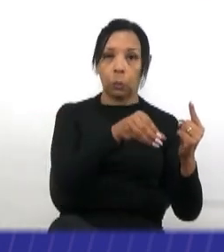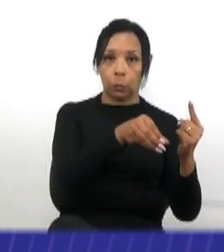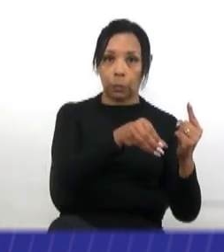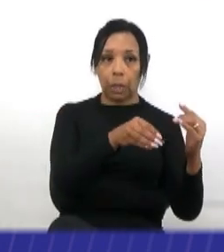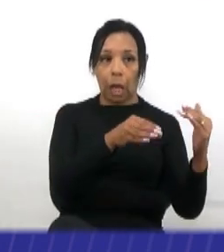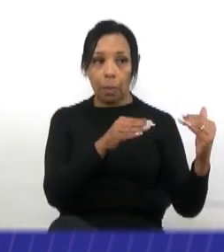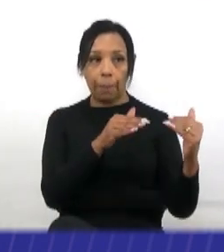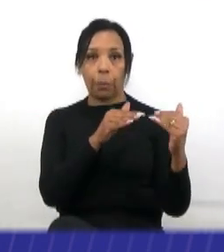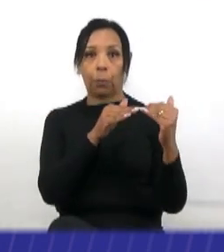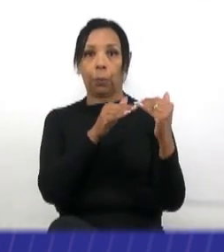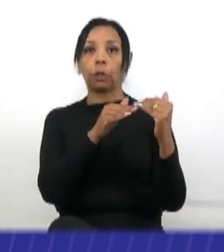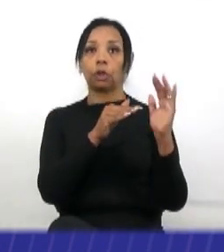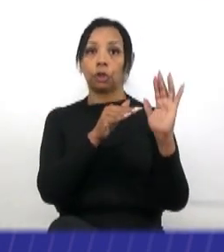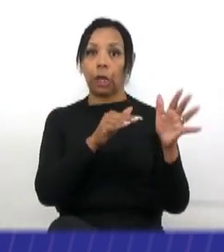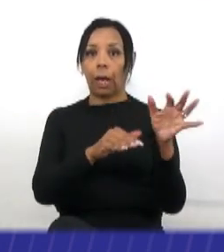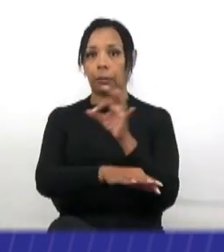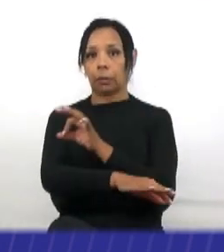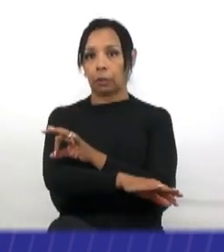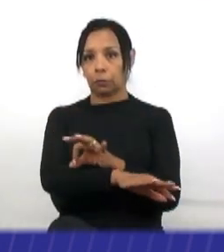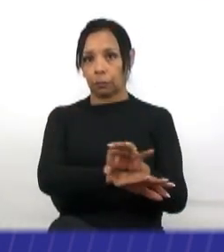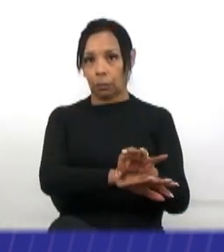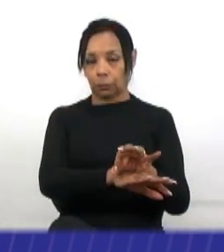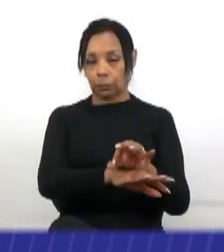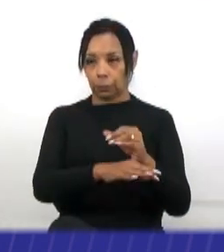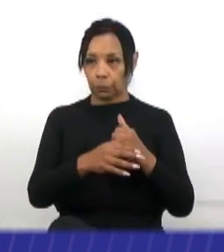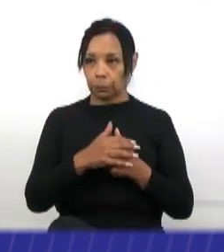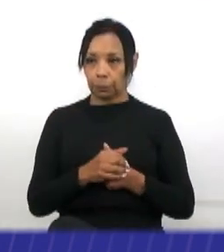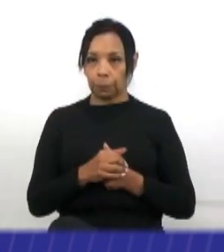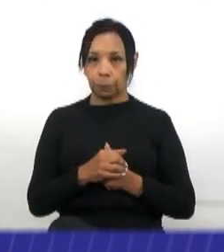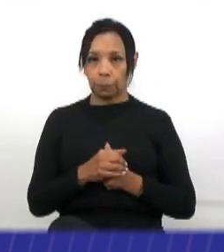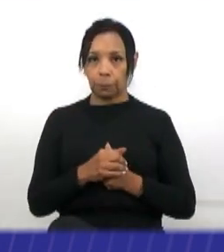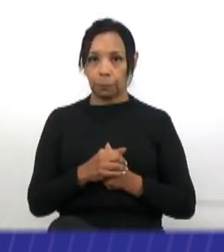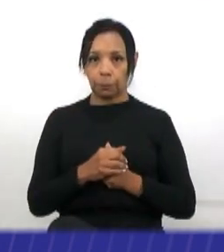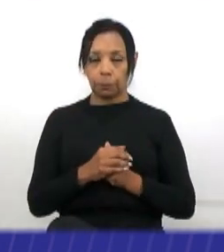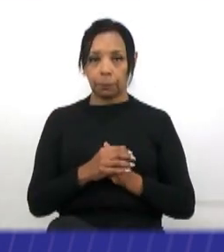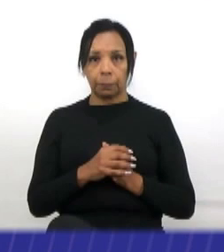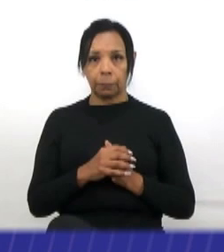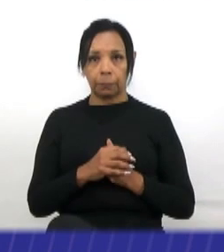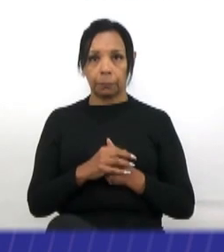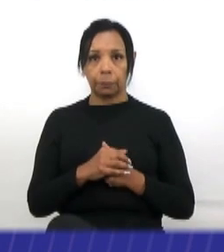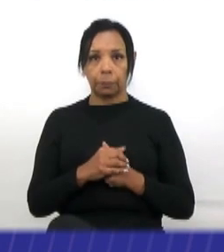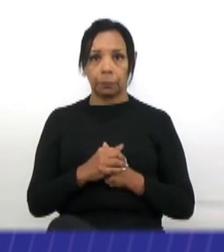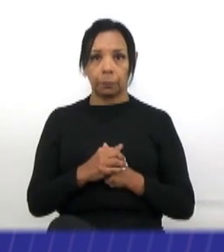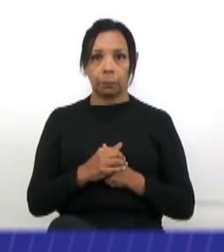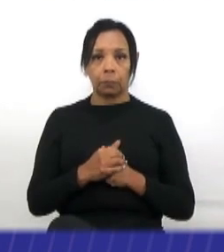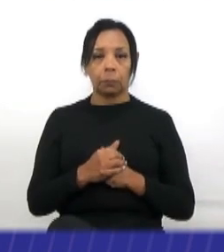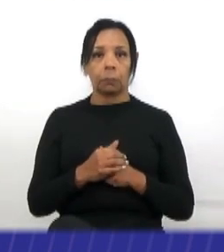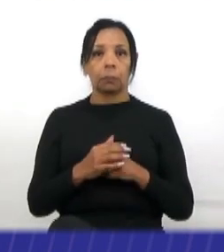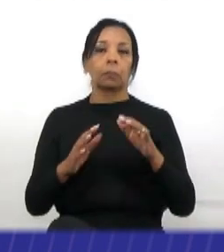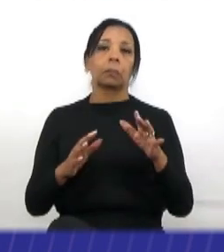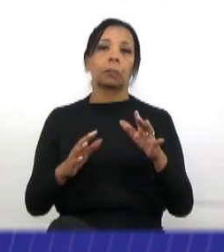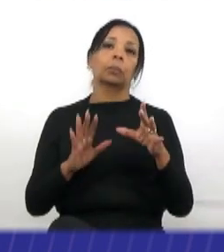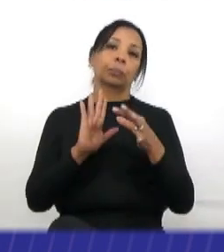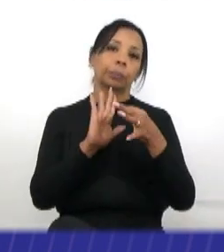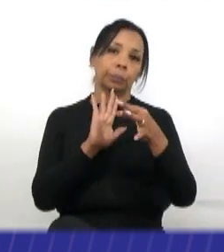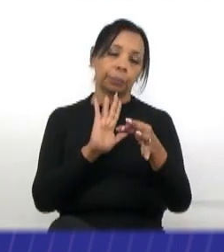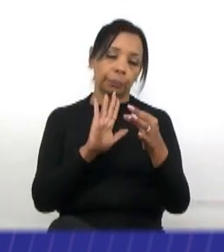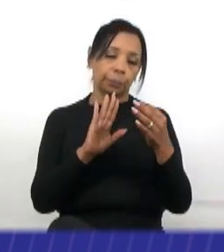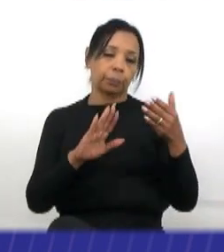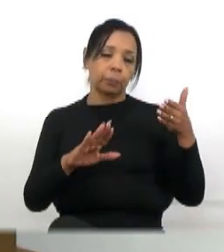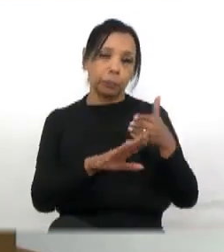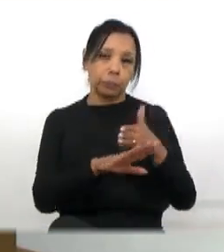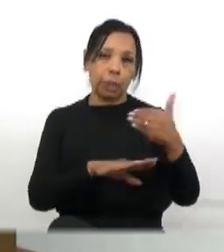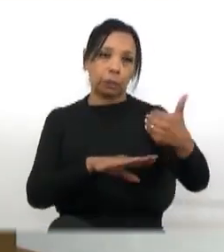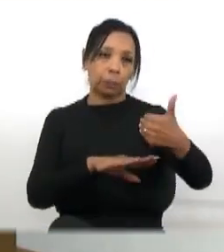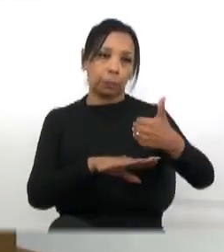asfaltado, que liga até imigrantes, dando inclusive uma outra opção de entrada e de saída